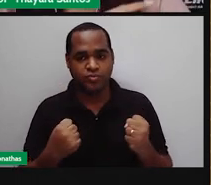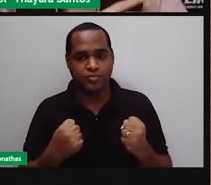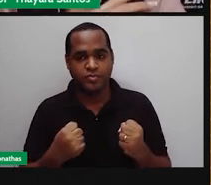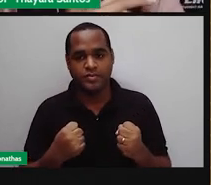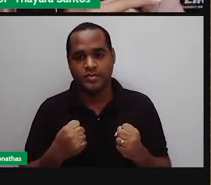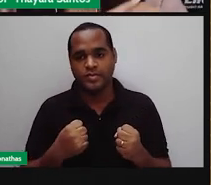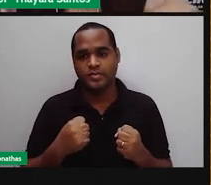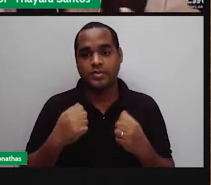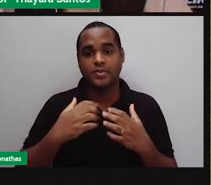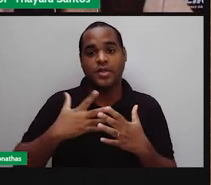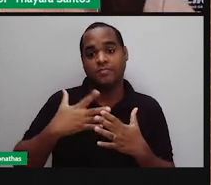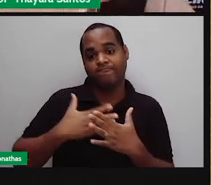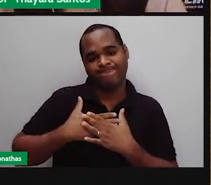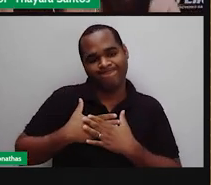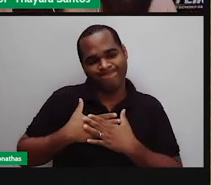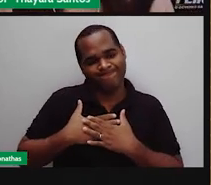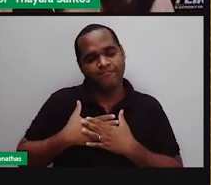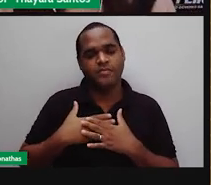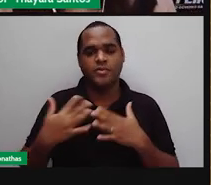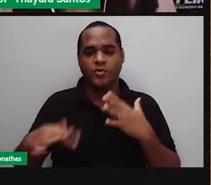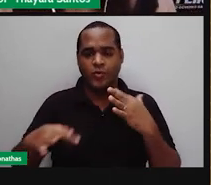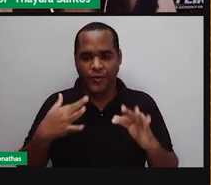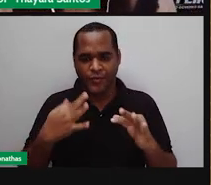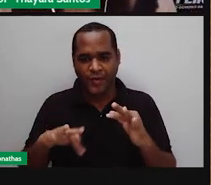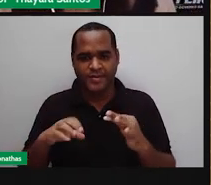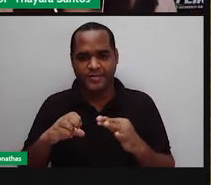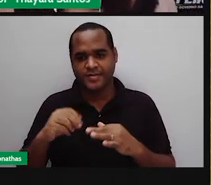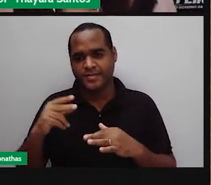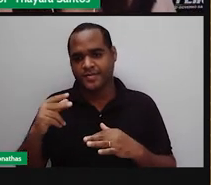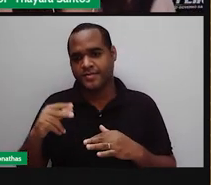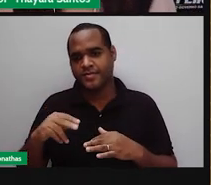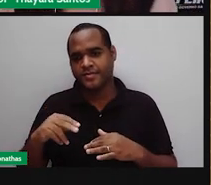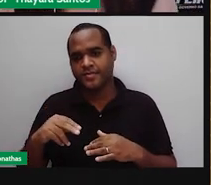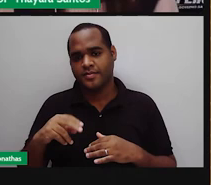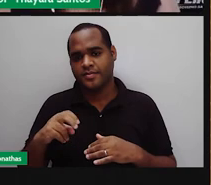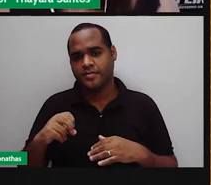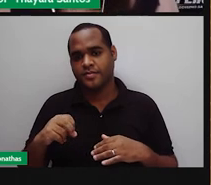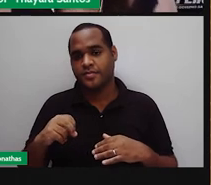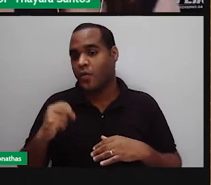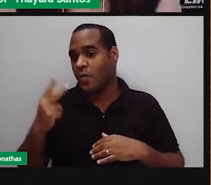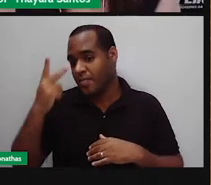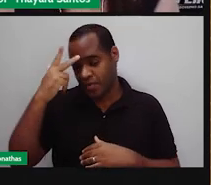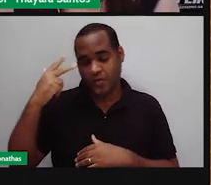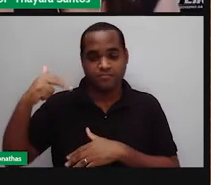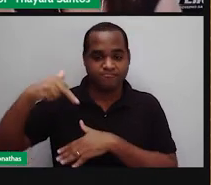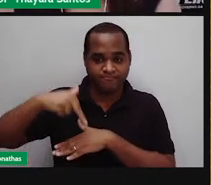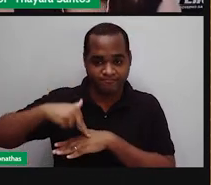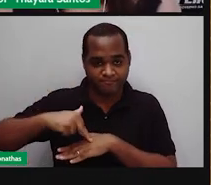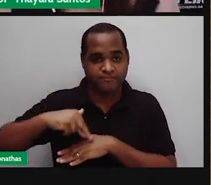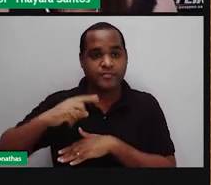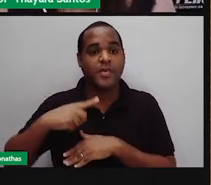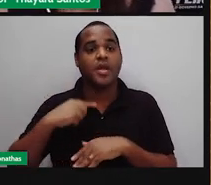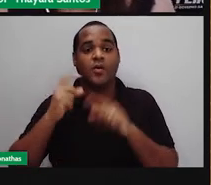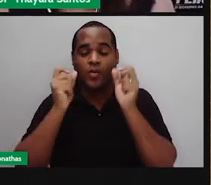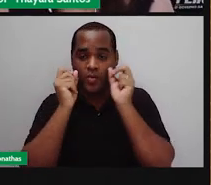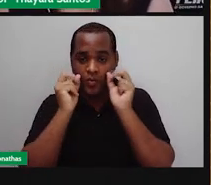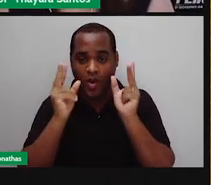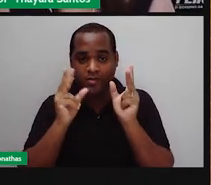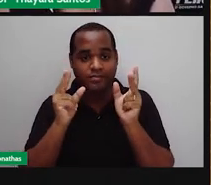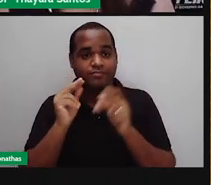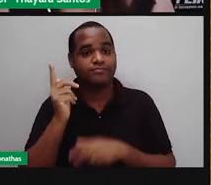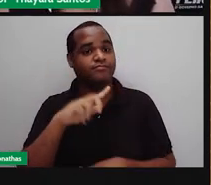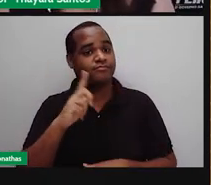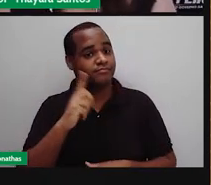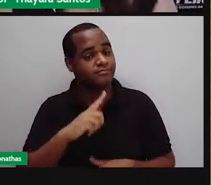coisa ali em cima da gente, já estiveram dormindo em algum momento, percebeu? Alguém foi lá e pisou em você? E você acorda?